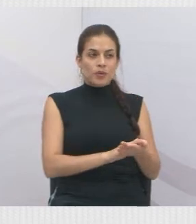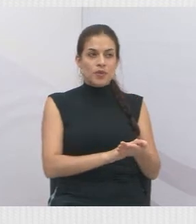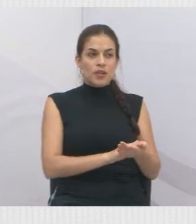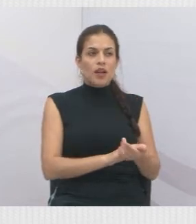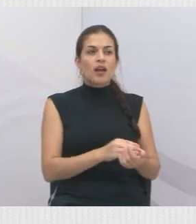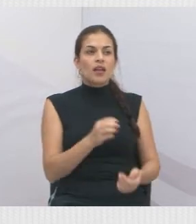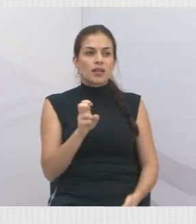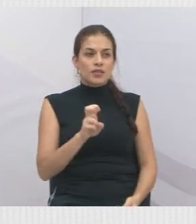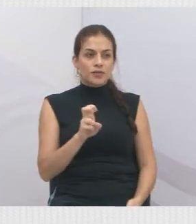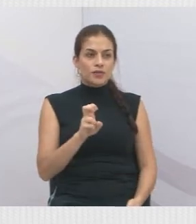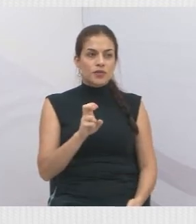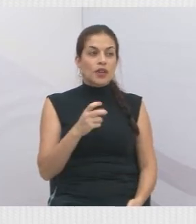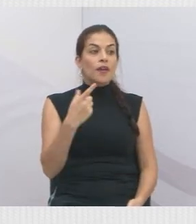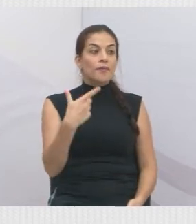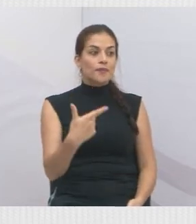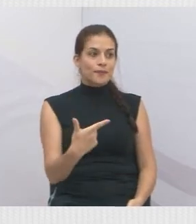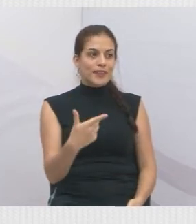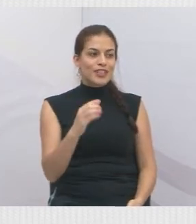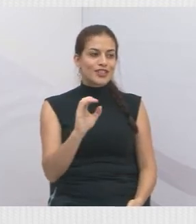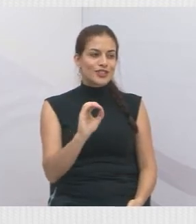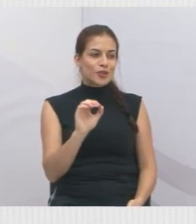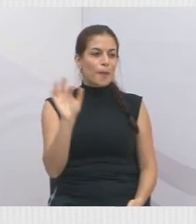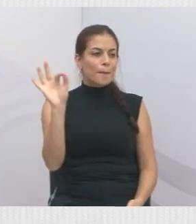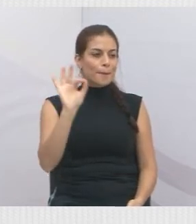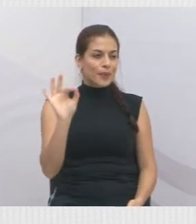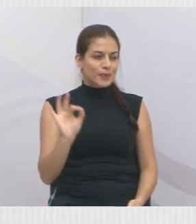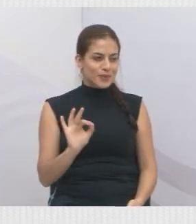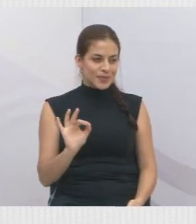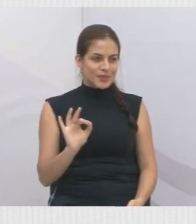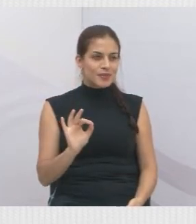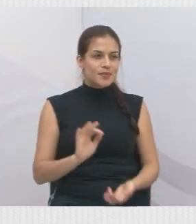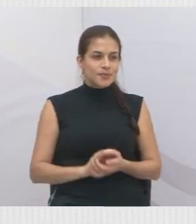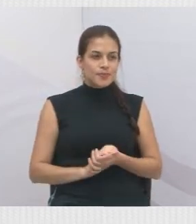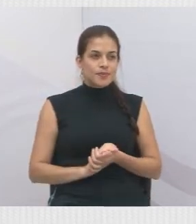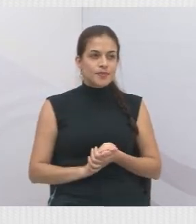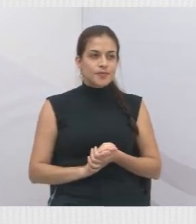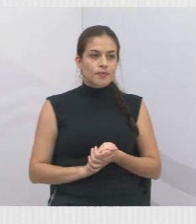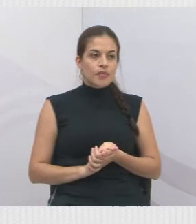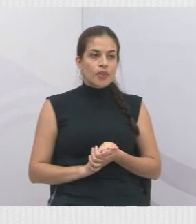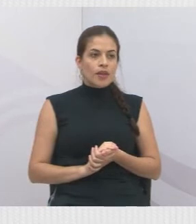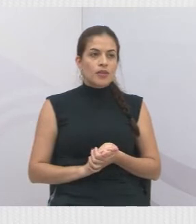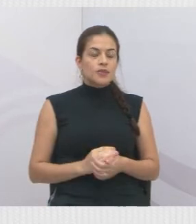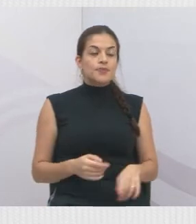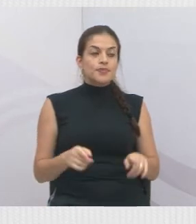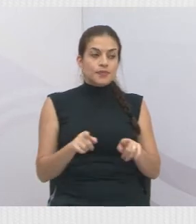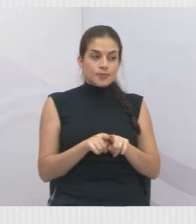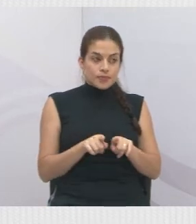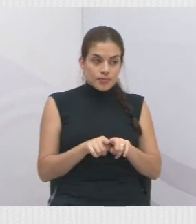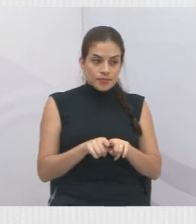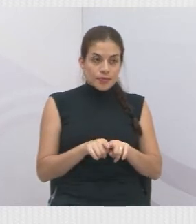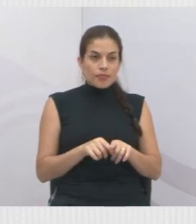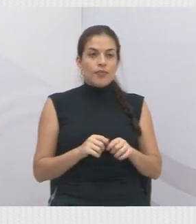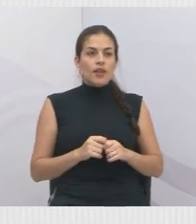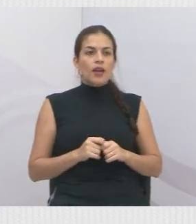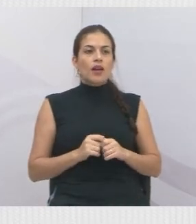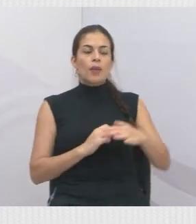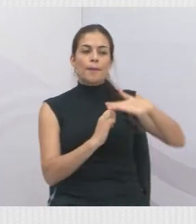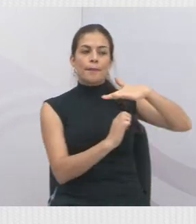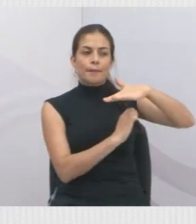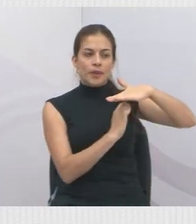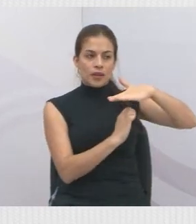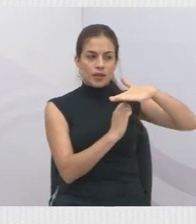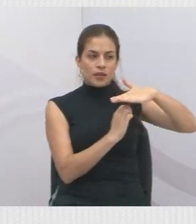empregador vai pagar o empregado 50% daquele aviso ser indenizado. O aviso prévio pode ser